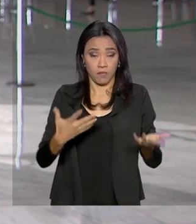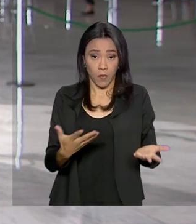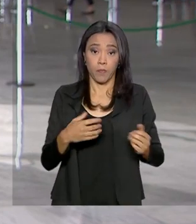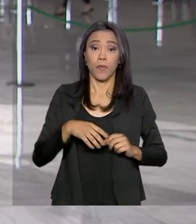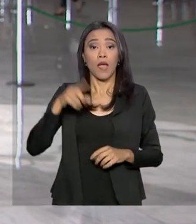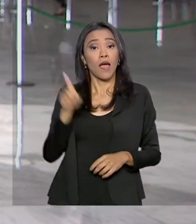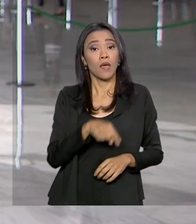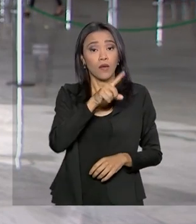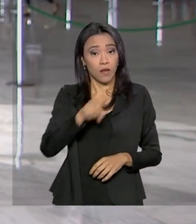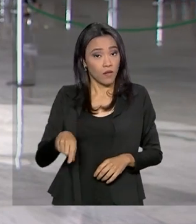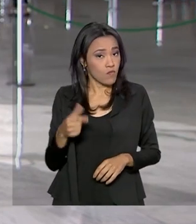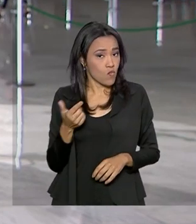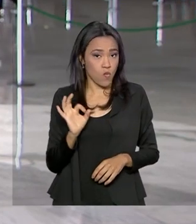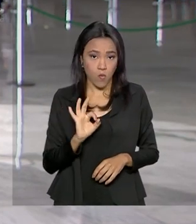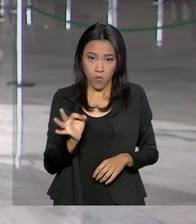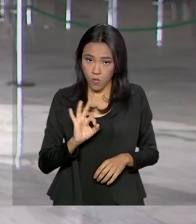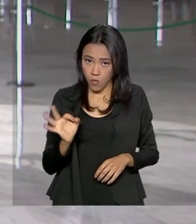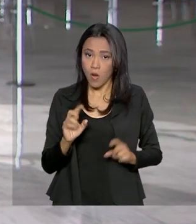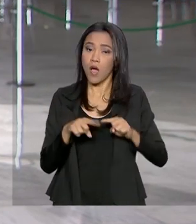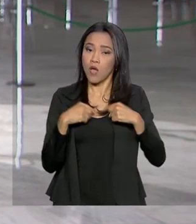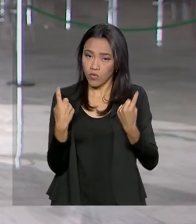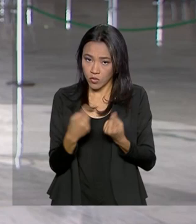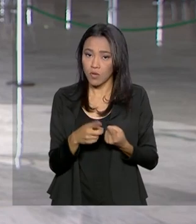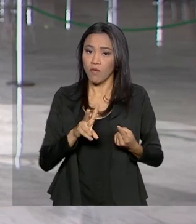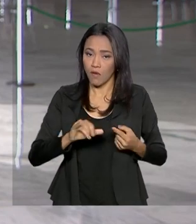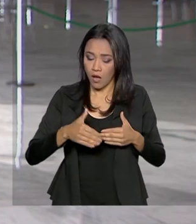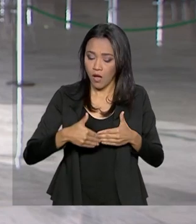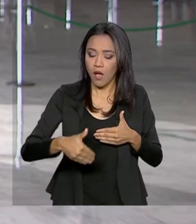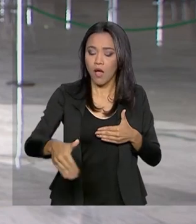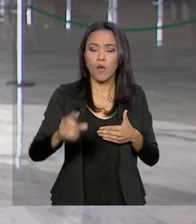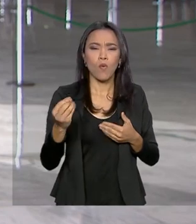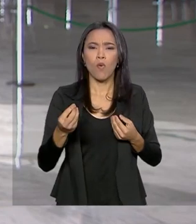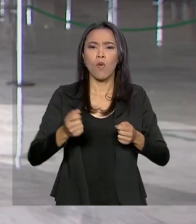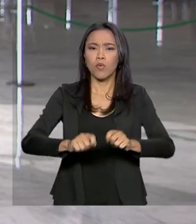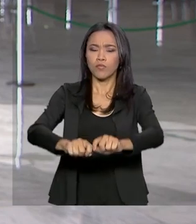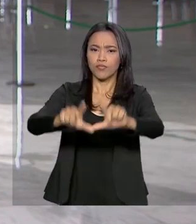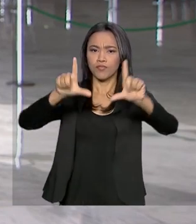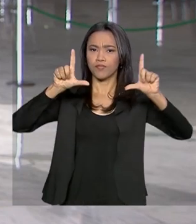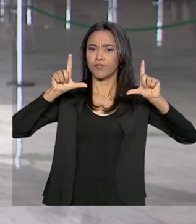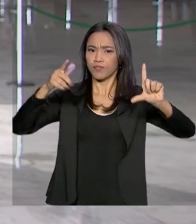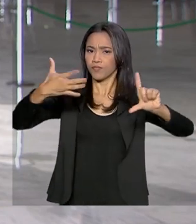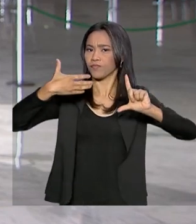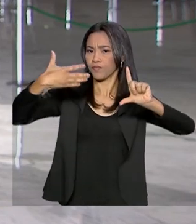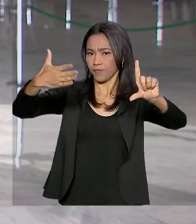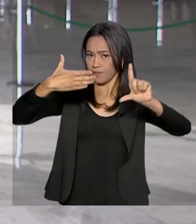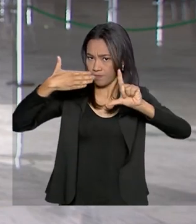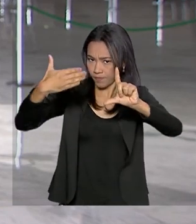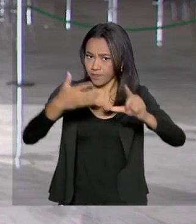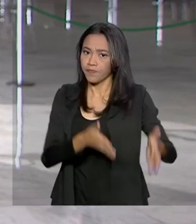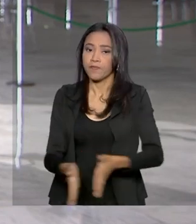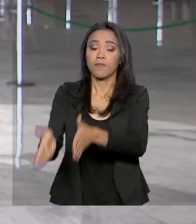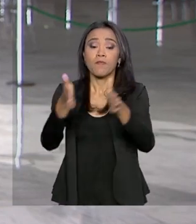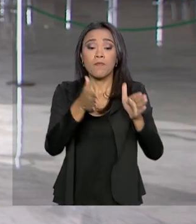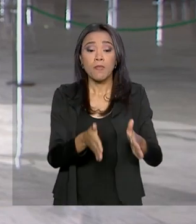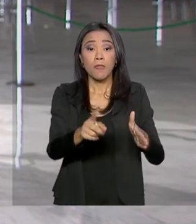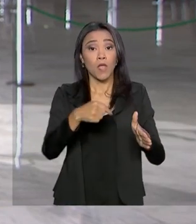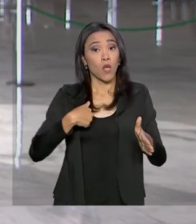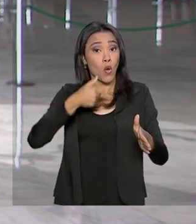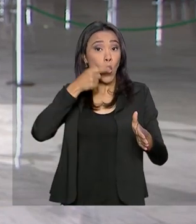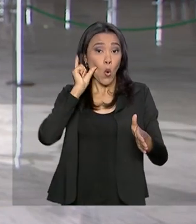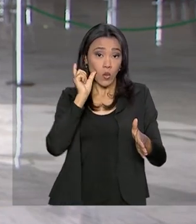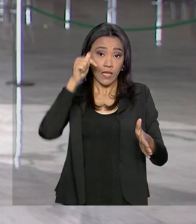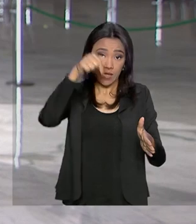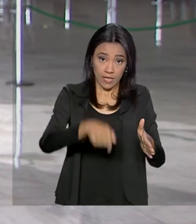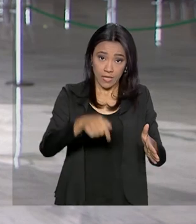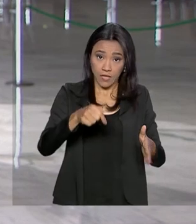segundo o presidente Jair Bolsonaro, ela vai ainda acontecer por videoconferência. E ontem foi lançada aqui no Palácio do Planalto